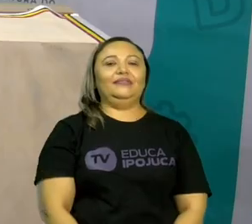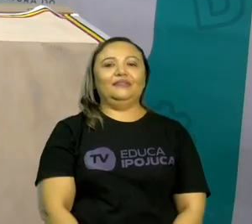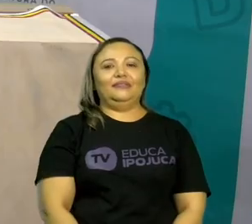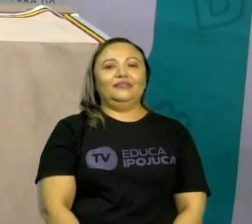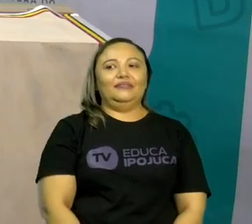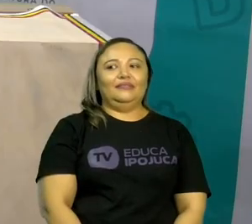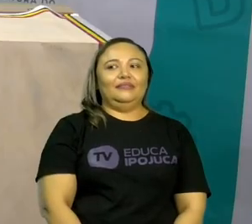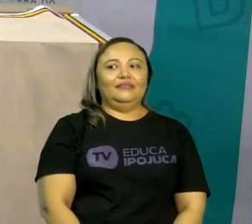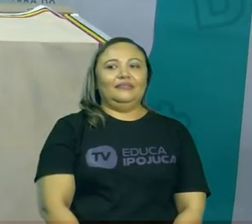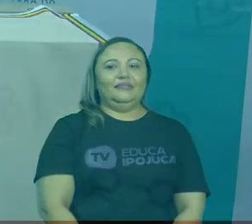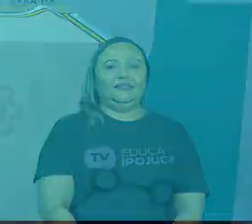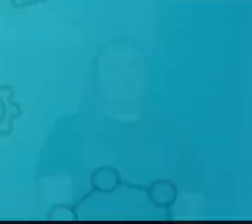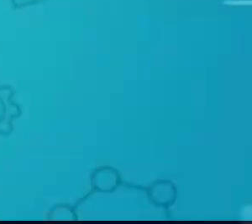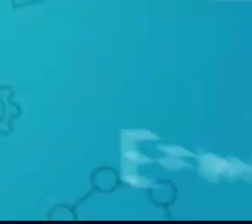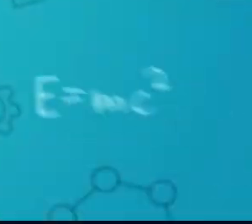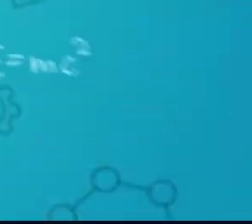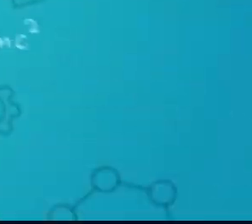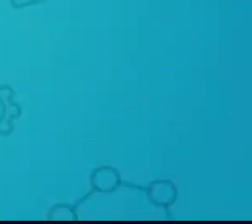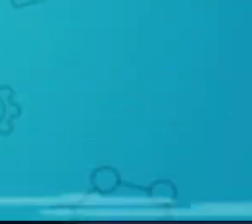a próxima aula.